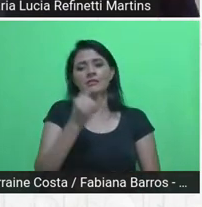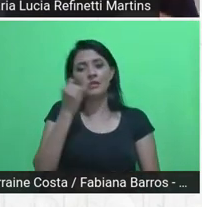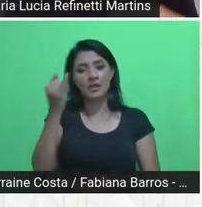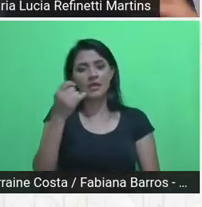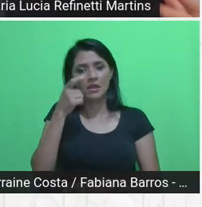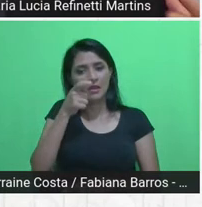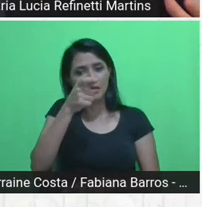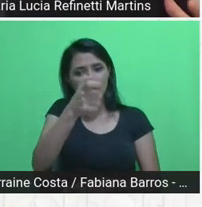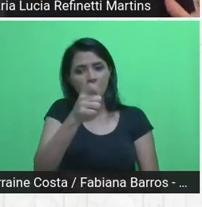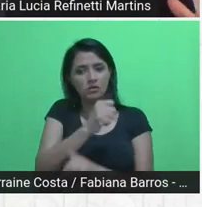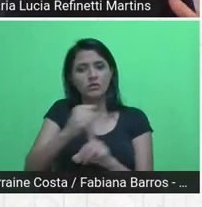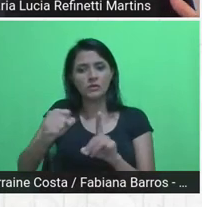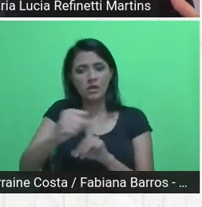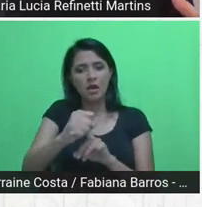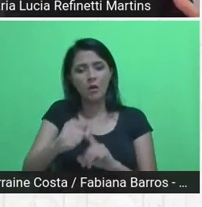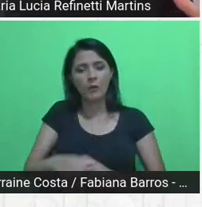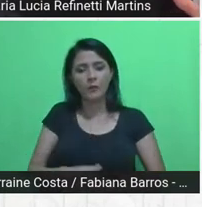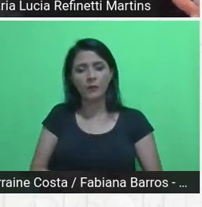E aí,